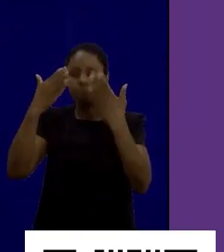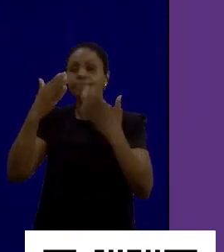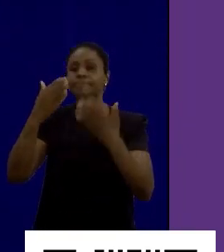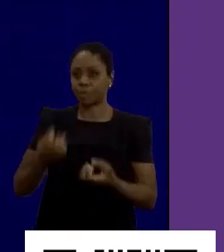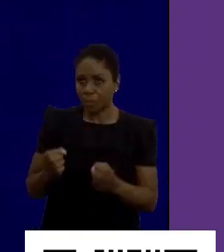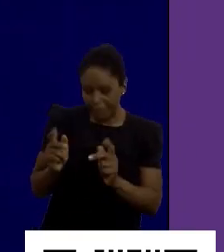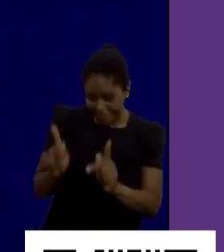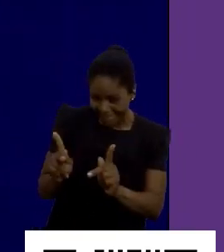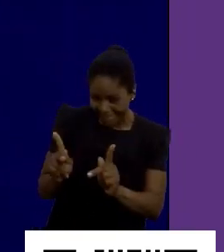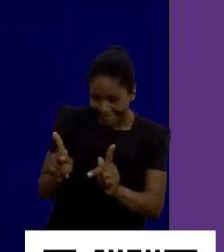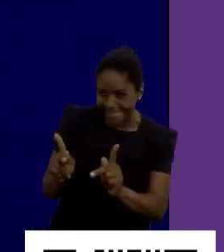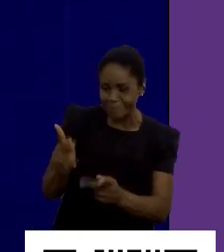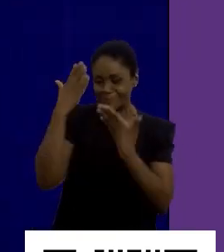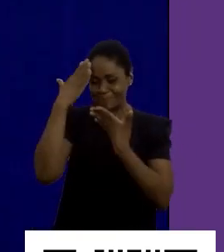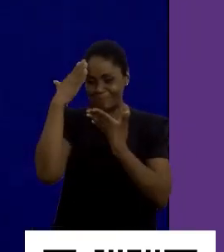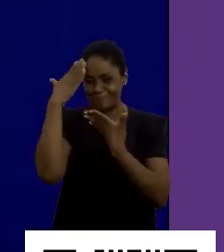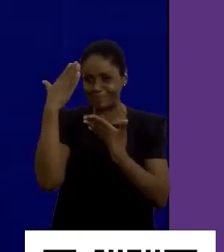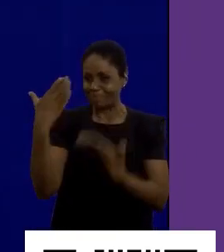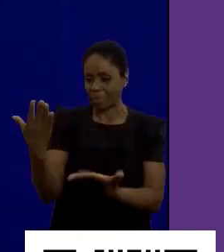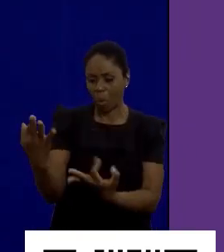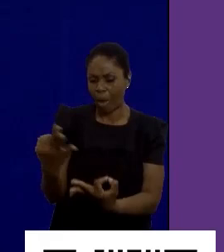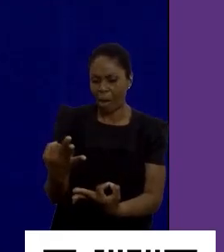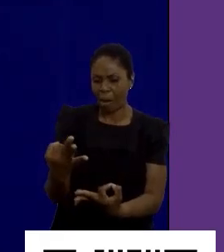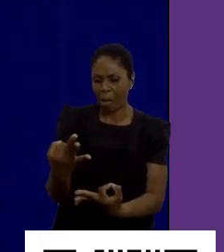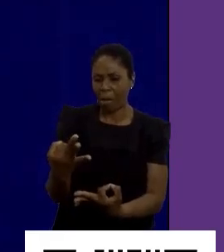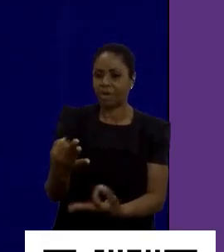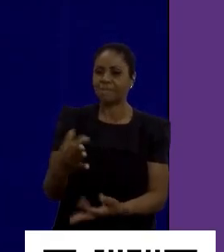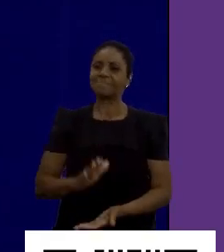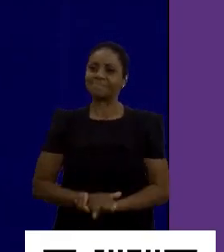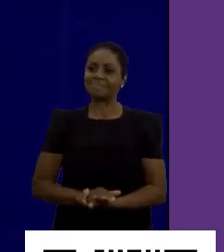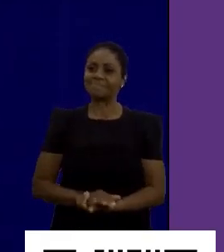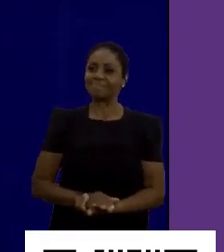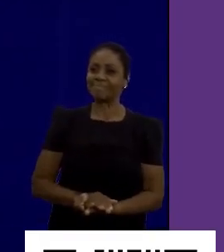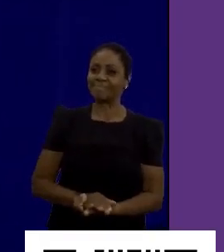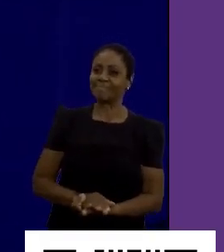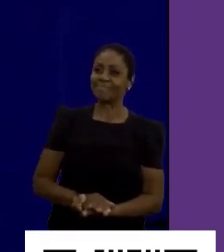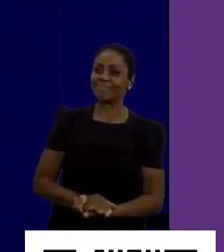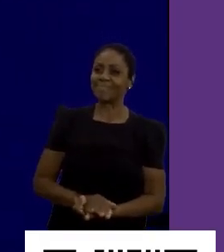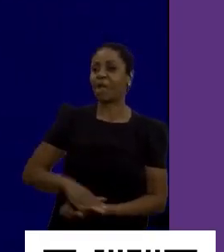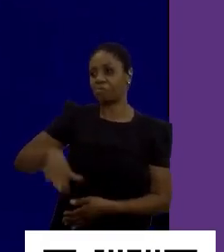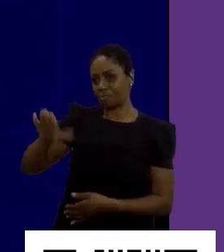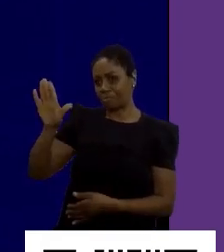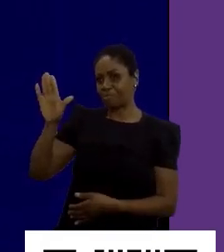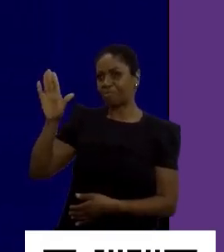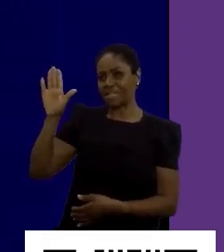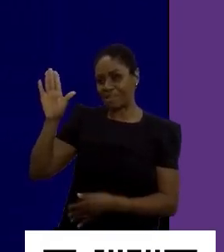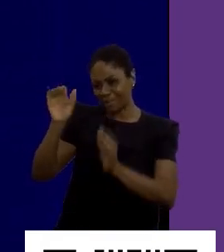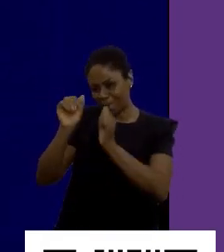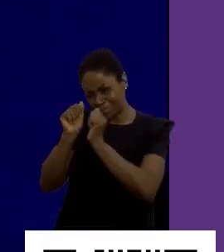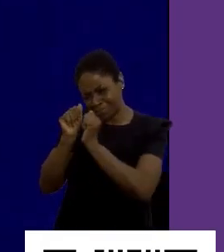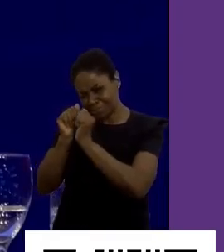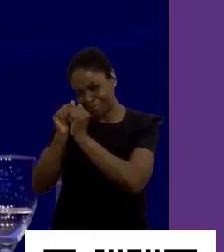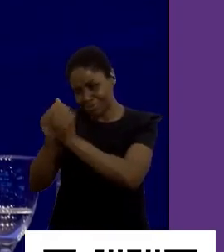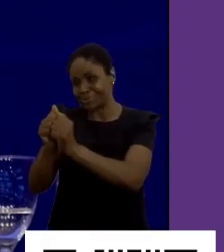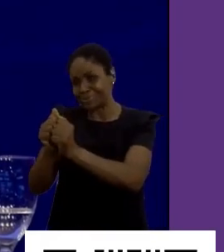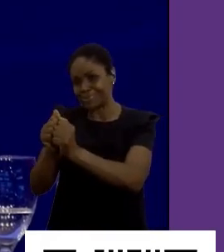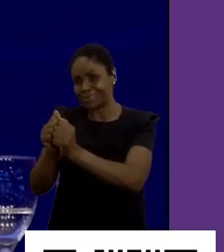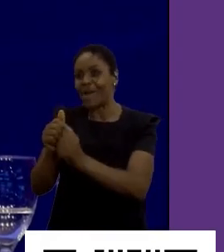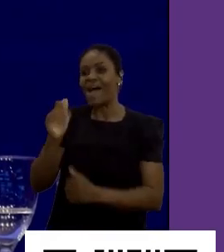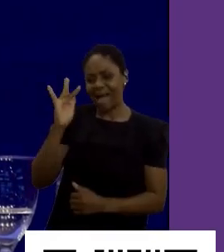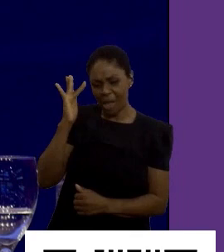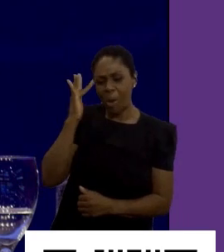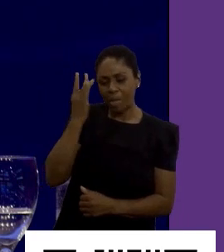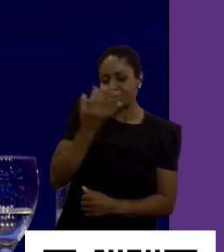Tá? Obrigado. Perfeito. Vou quebrar o script só porque vocês levantaram a mão muito juntos. Eu acho que faz